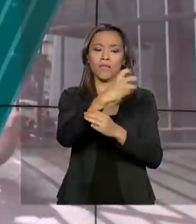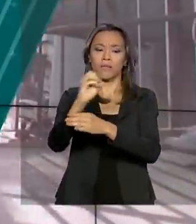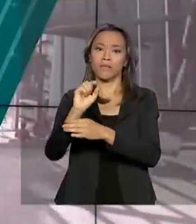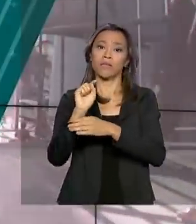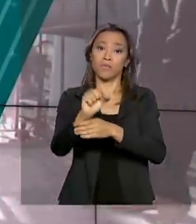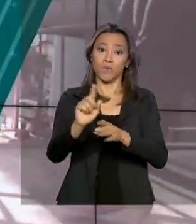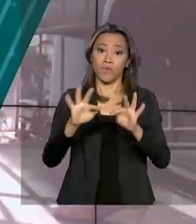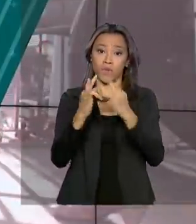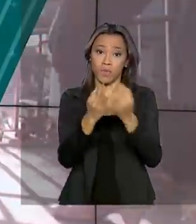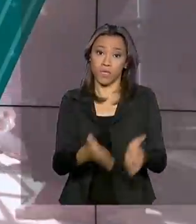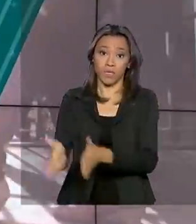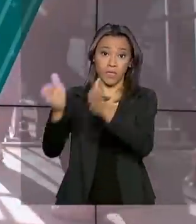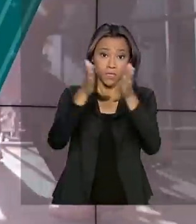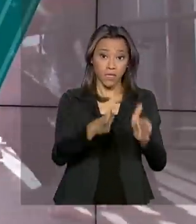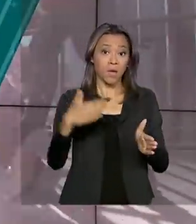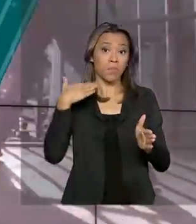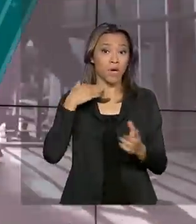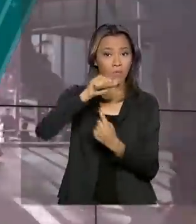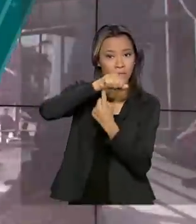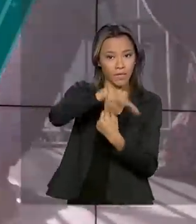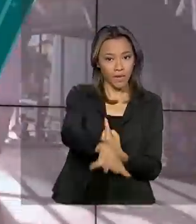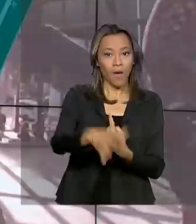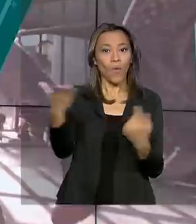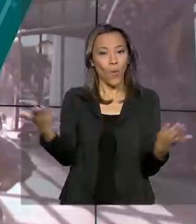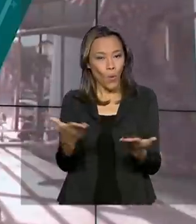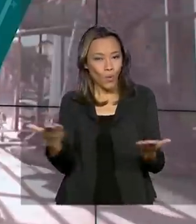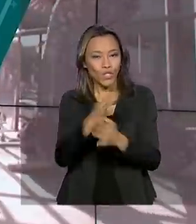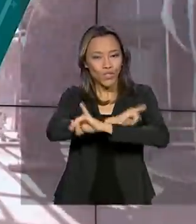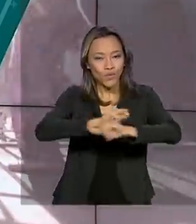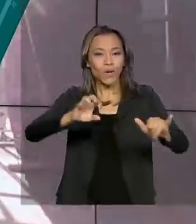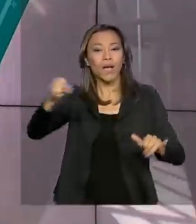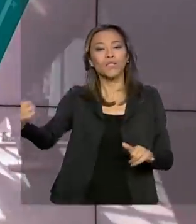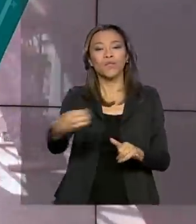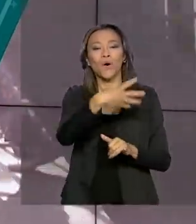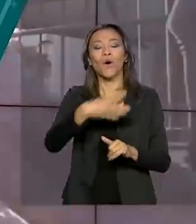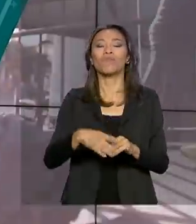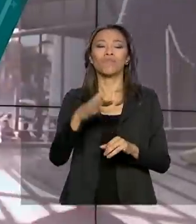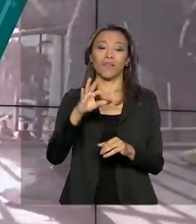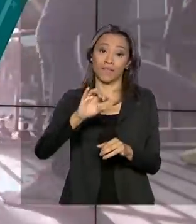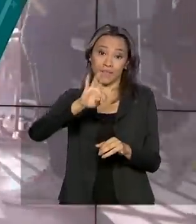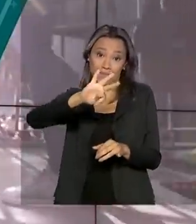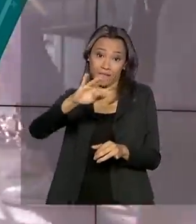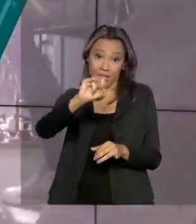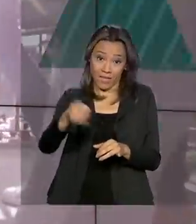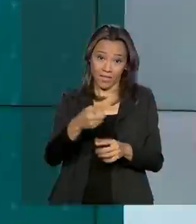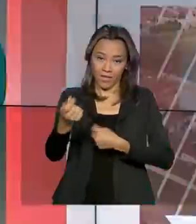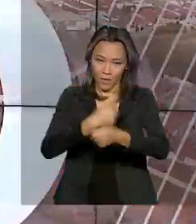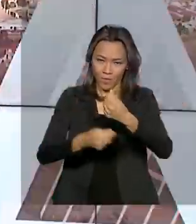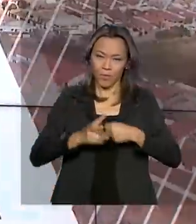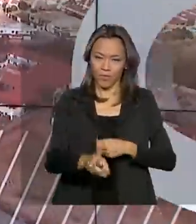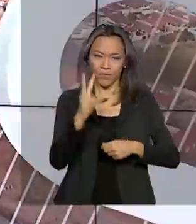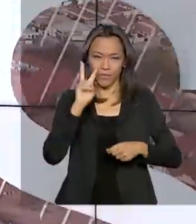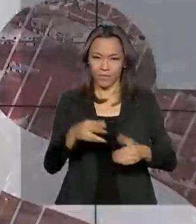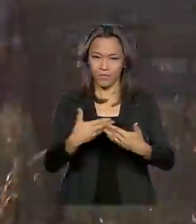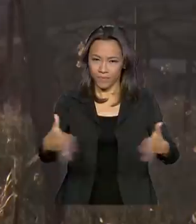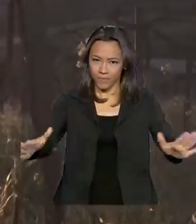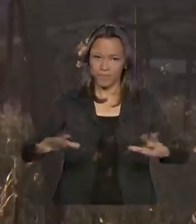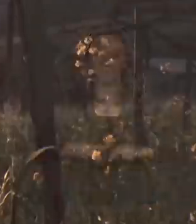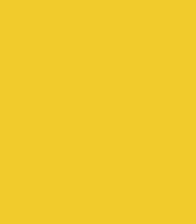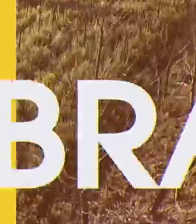também, Banco Central define hoje a nova taxa de juros da economia. Fique com a gente, o Brasil em Dia já está no ar.